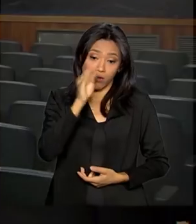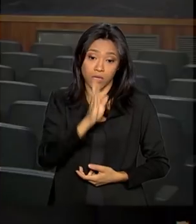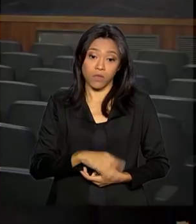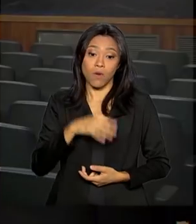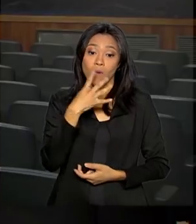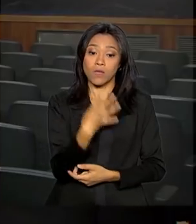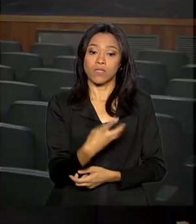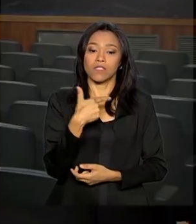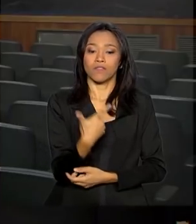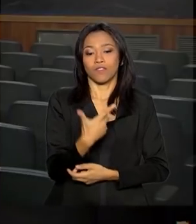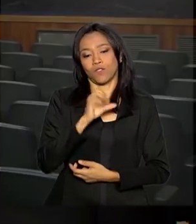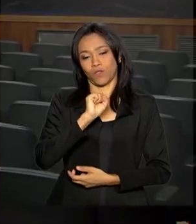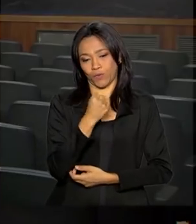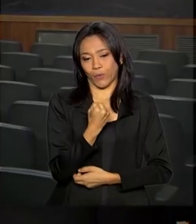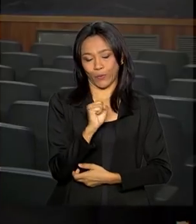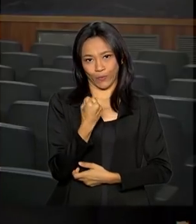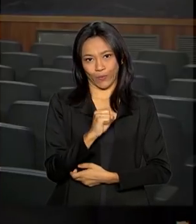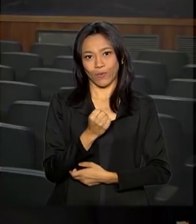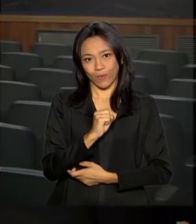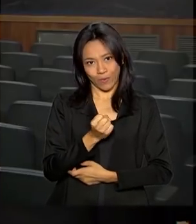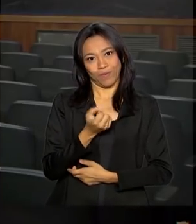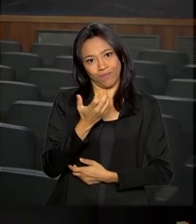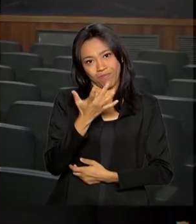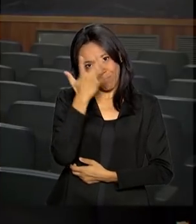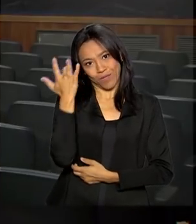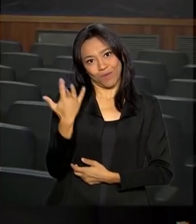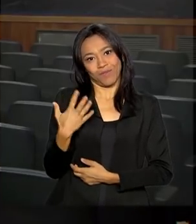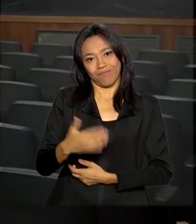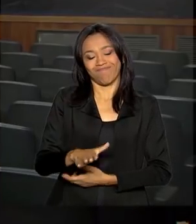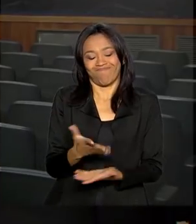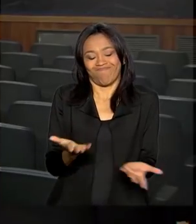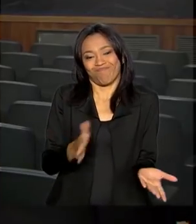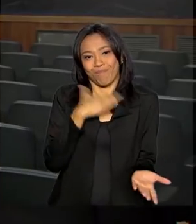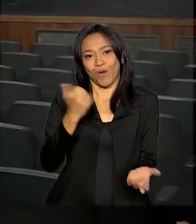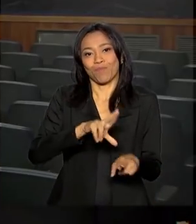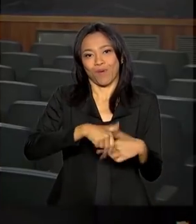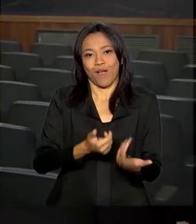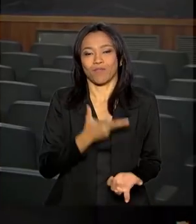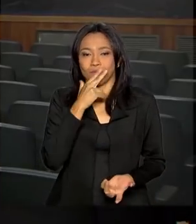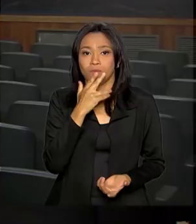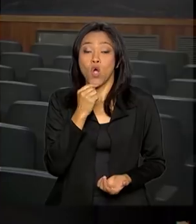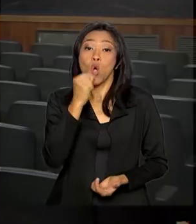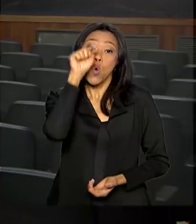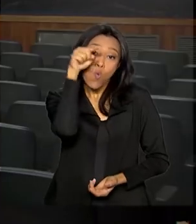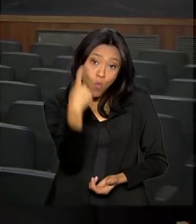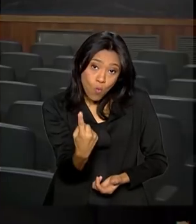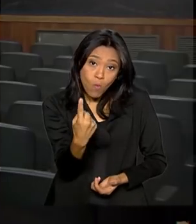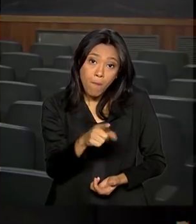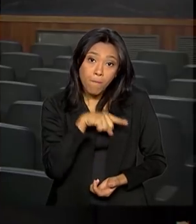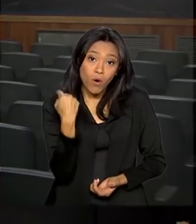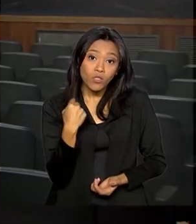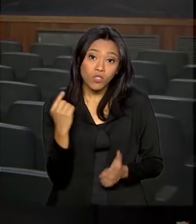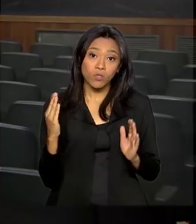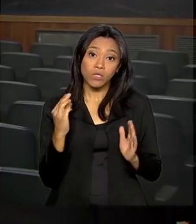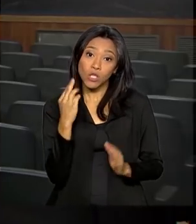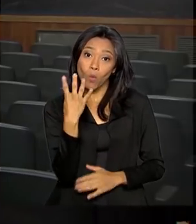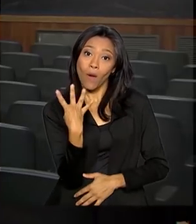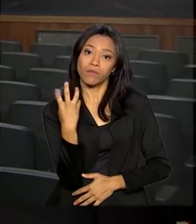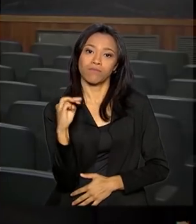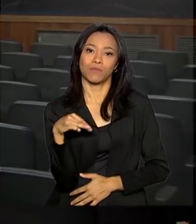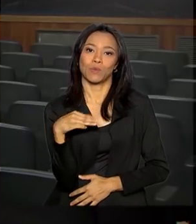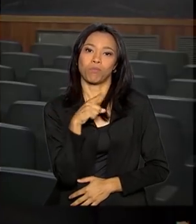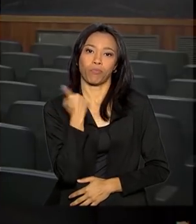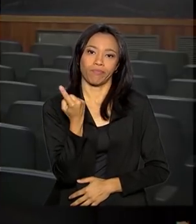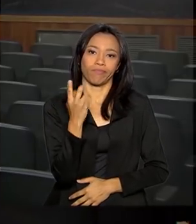428 habitantes perdem a vida por causa do cigarro, ou seja, uma morte a cada 4 minutos. Doenças do